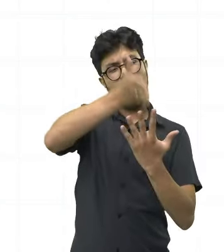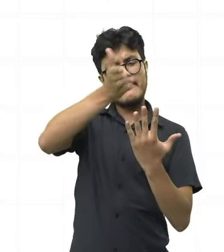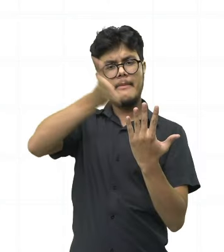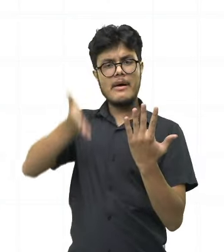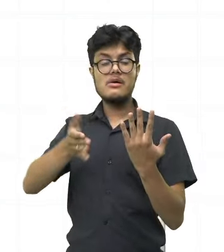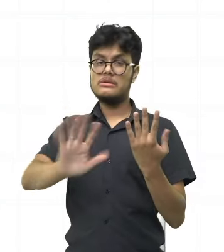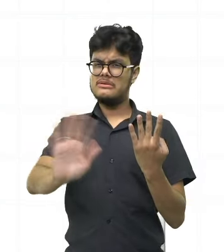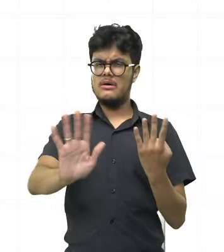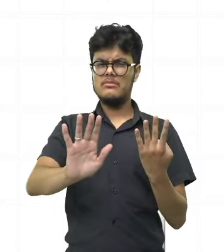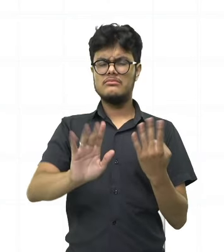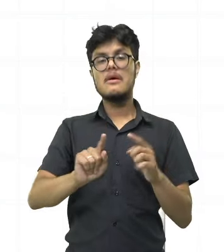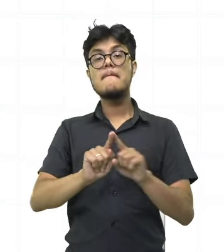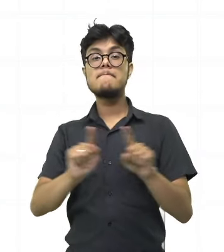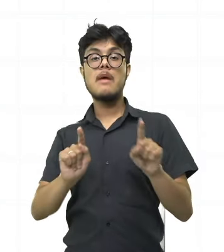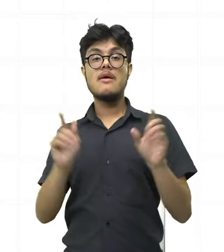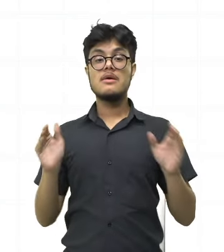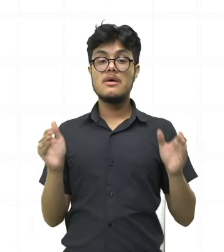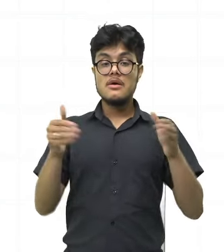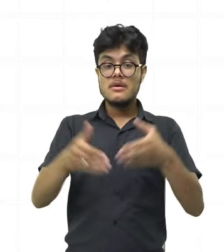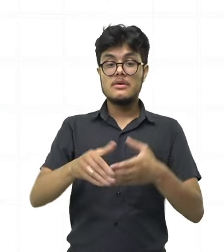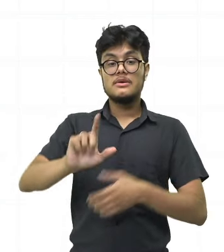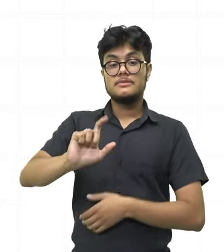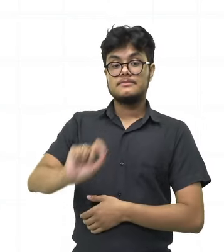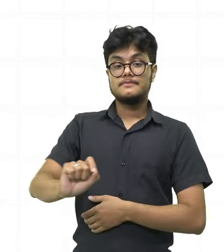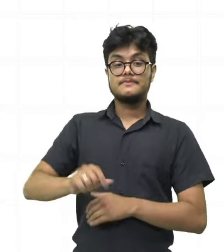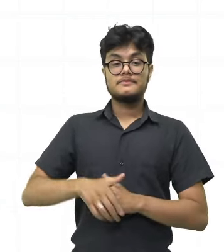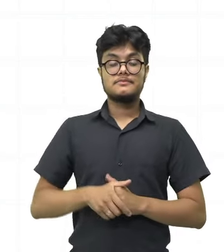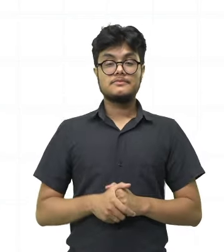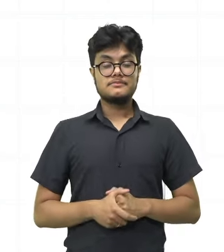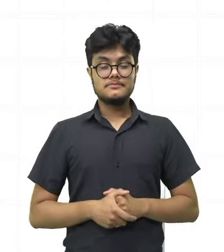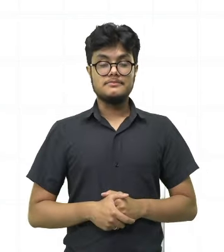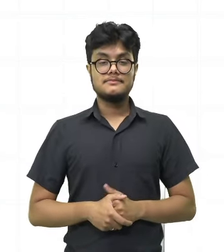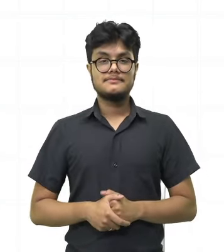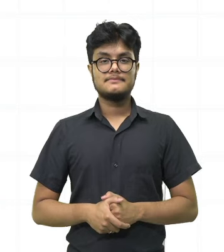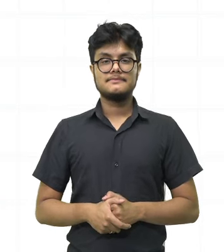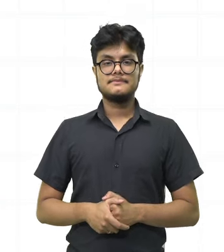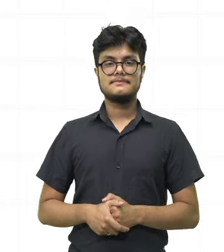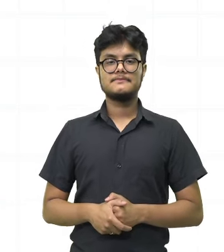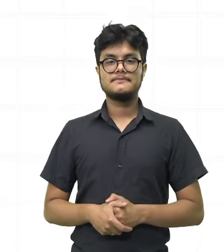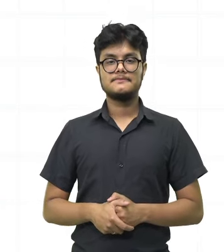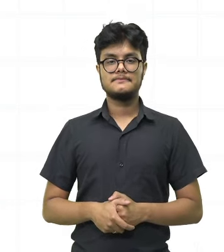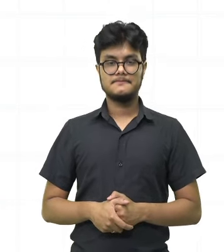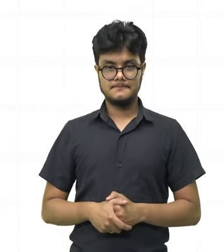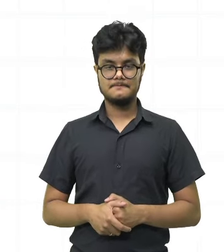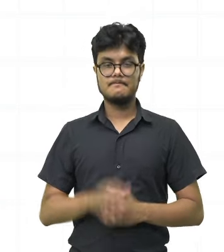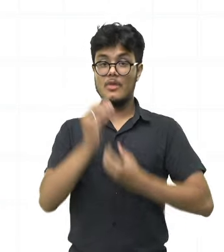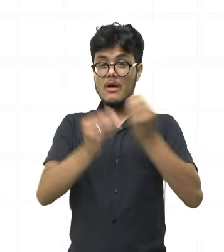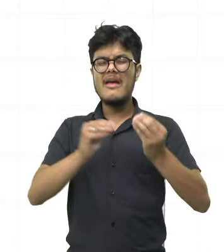silábica, tá bom? As sílabas poéticas estão focadas ali na questão da pronúncia,